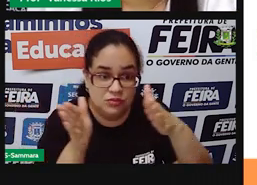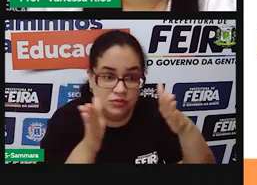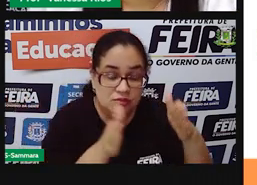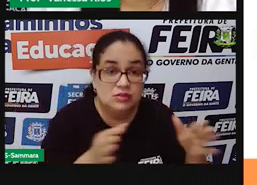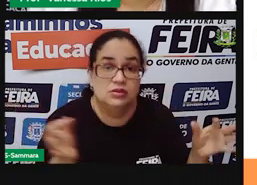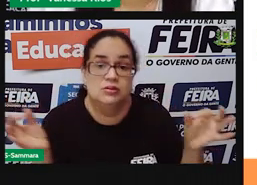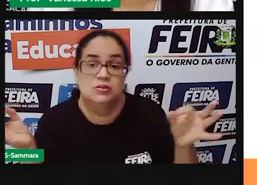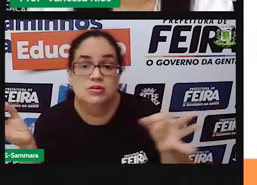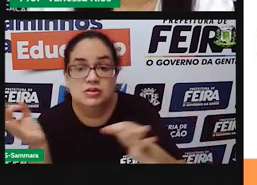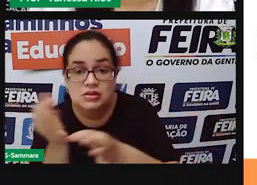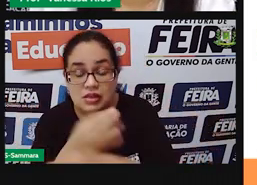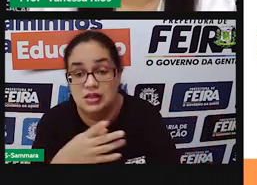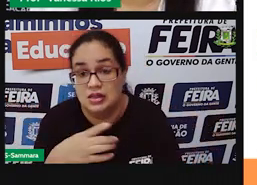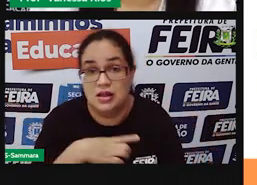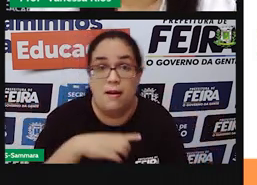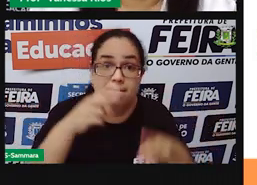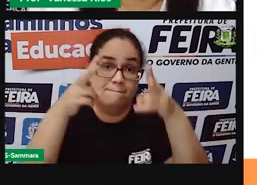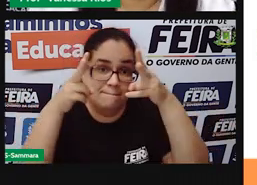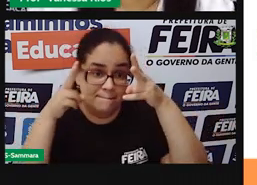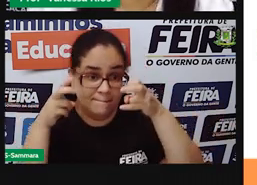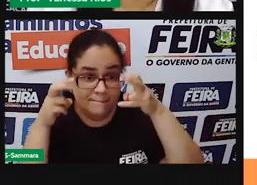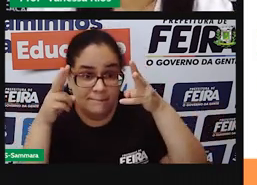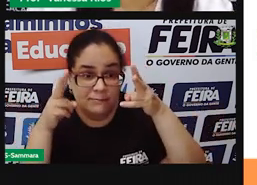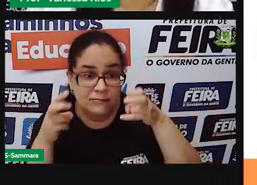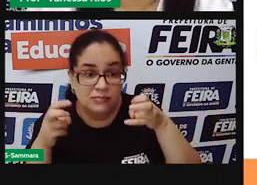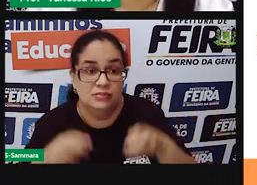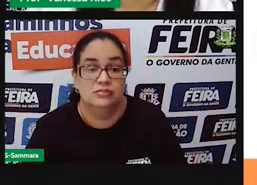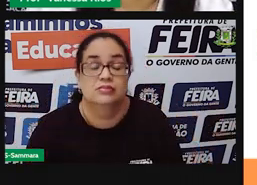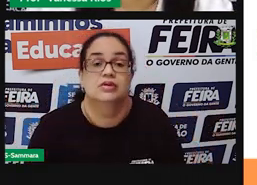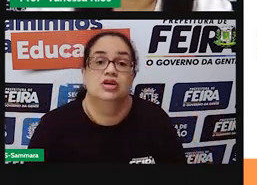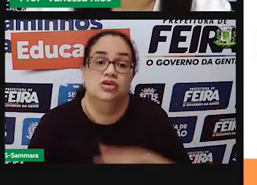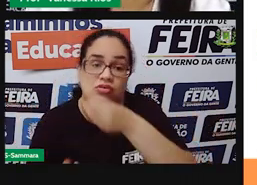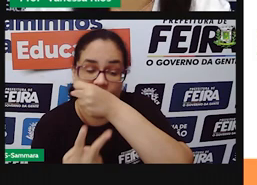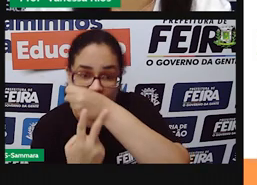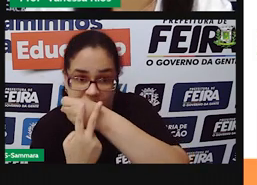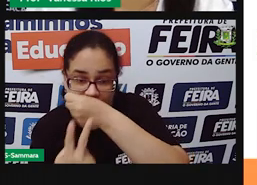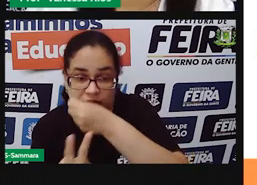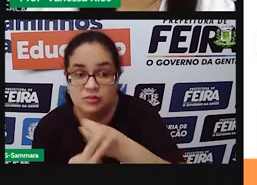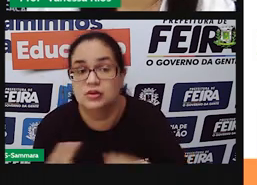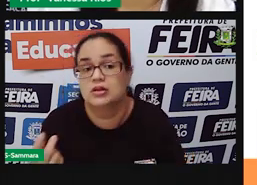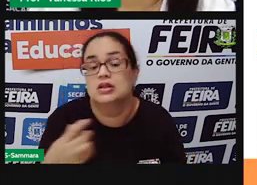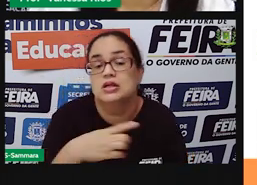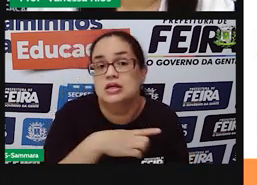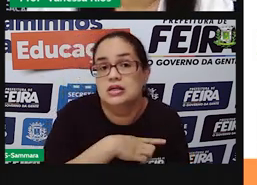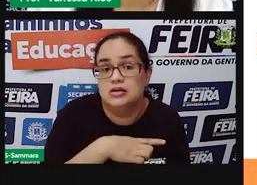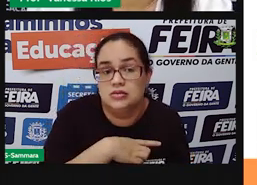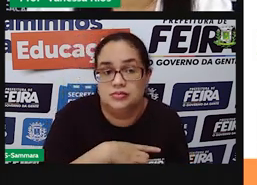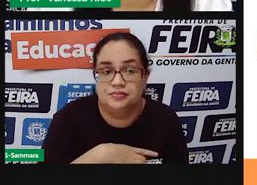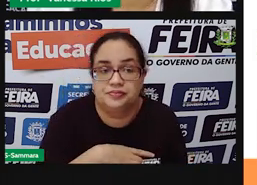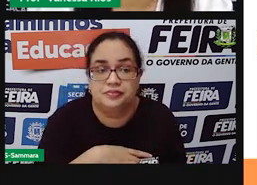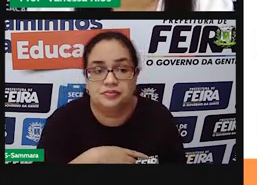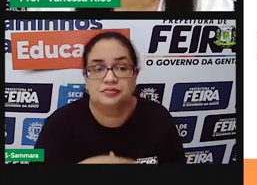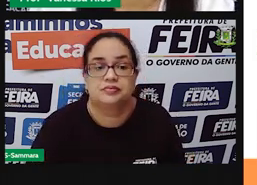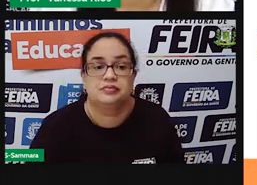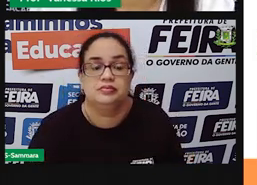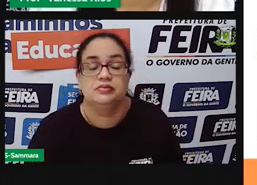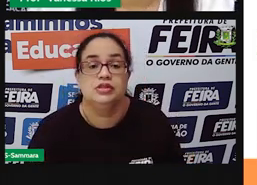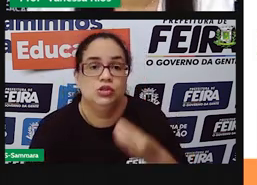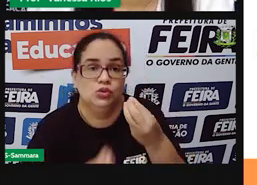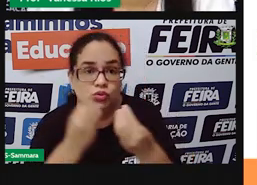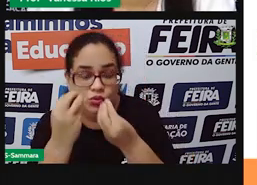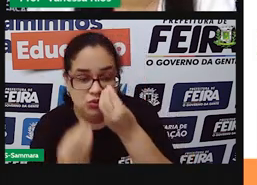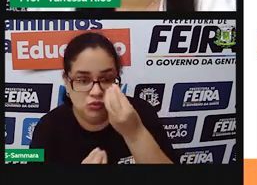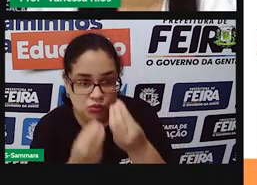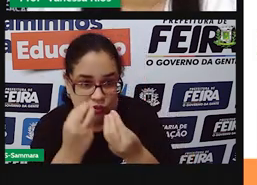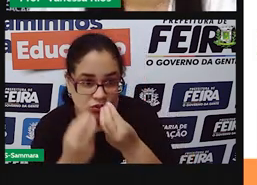terminações que eu percebo o tempo e o modo em que os verbos aparecem, porque elas se conservam, né? Existe uma forma